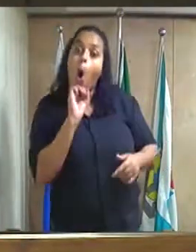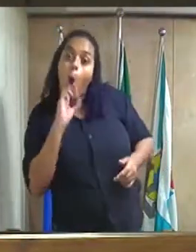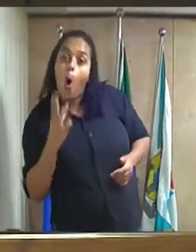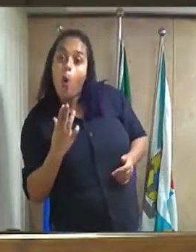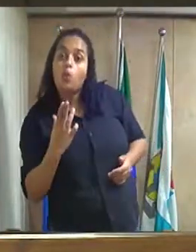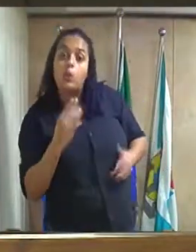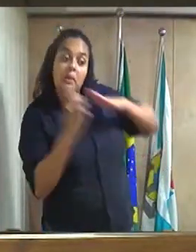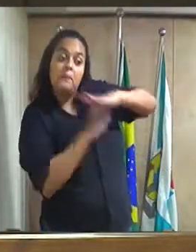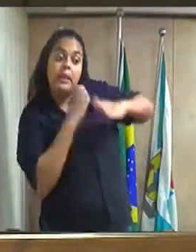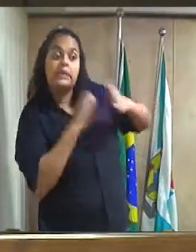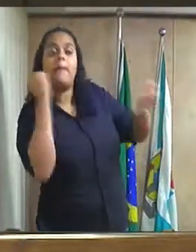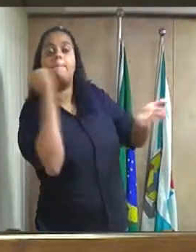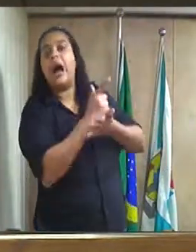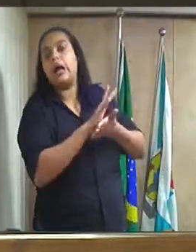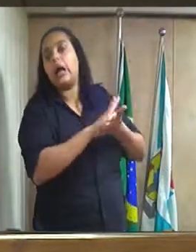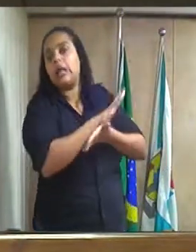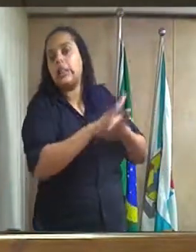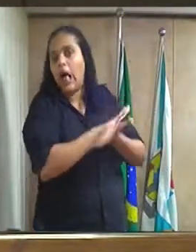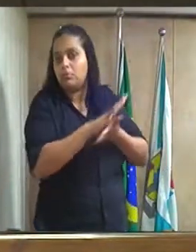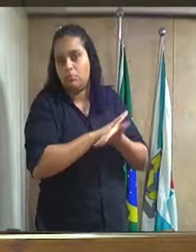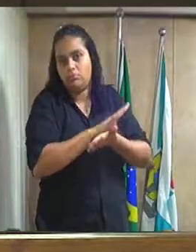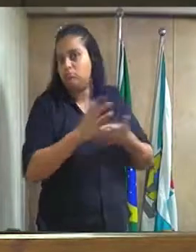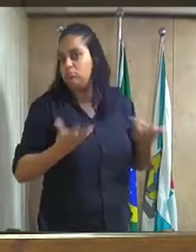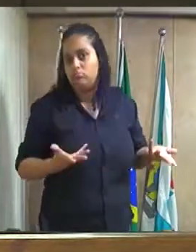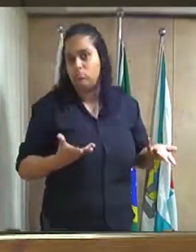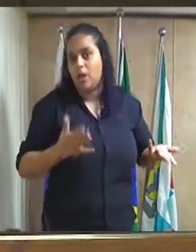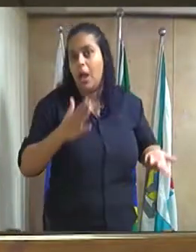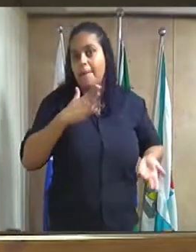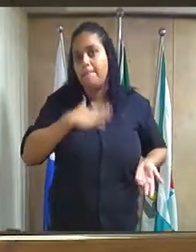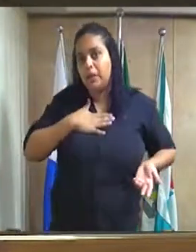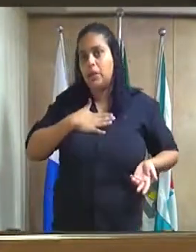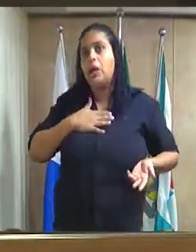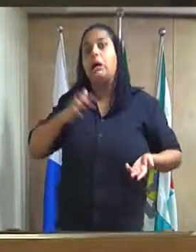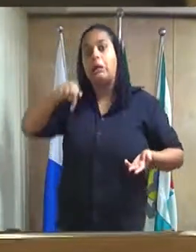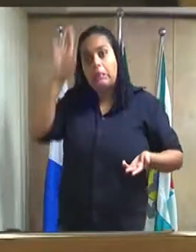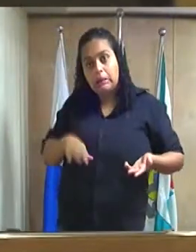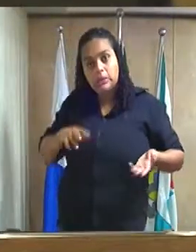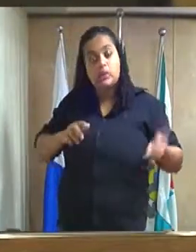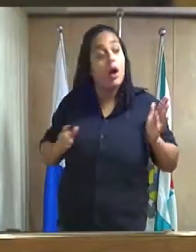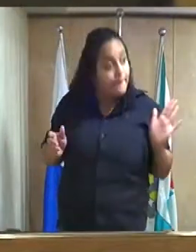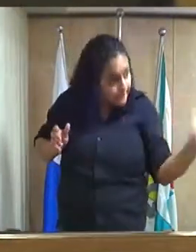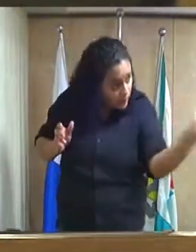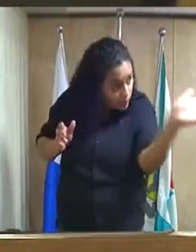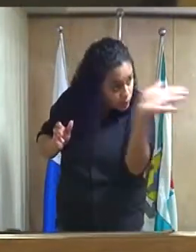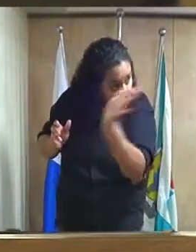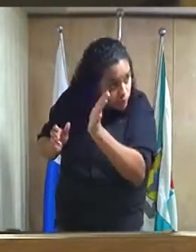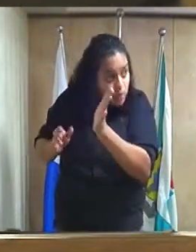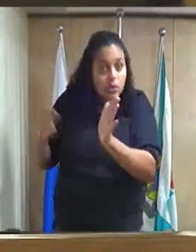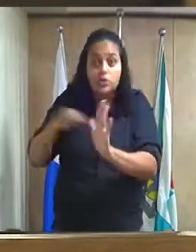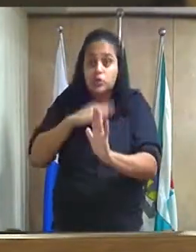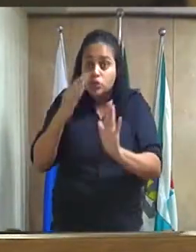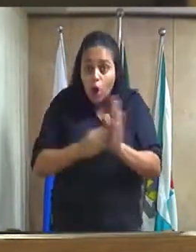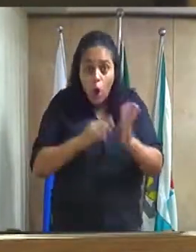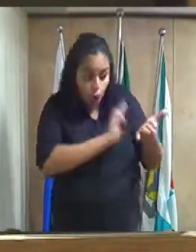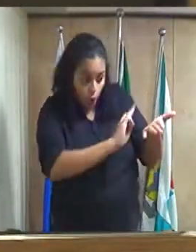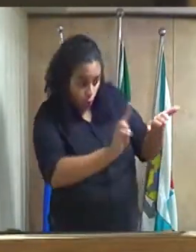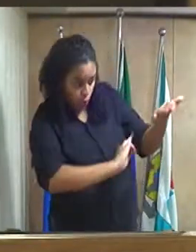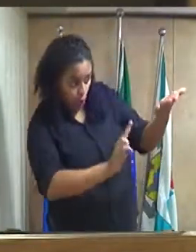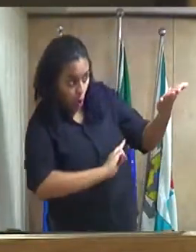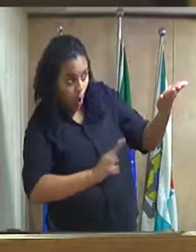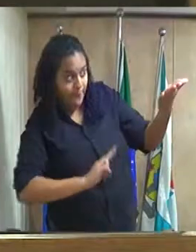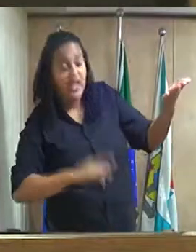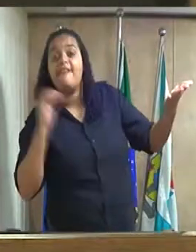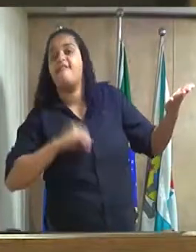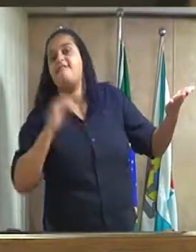e aí o município com a dificuldade que está está na minha mão quem quiser ver o documento vou botar ali para dar uma olhada até o nome das empresas todas quem quiser